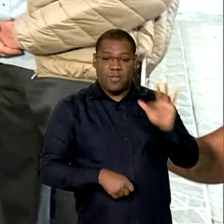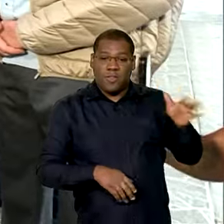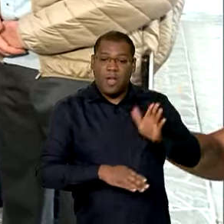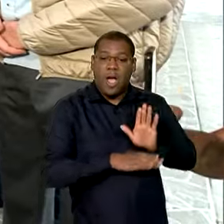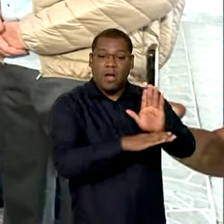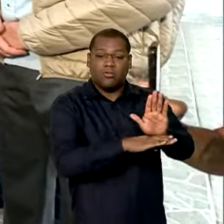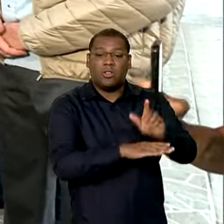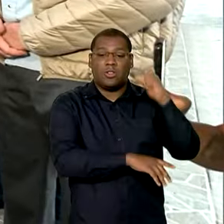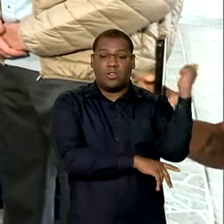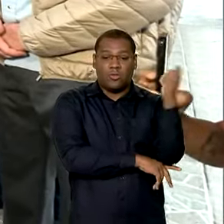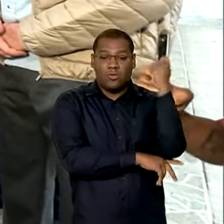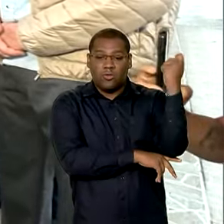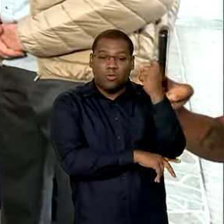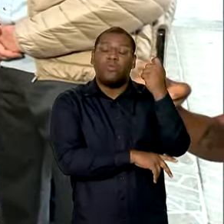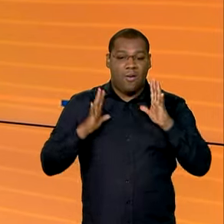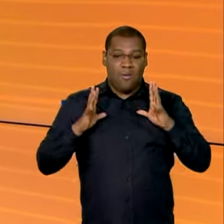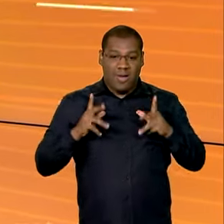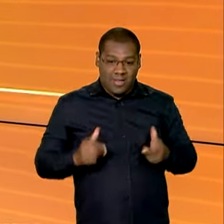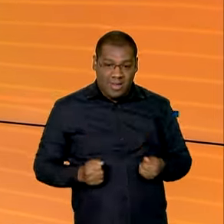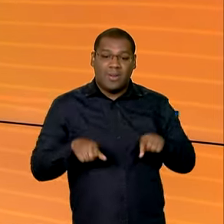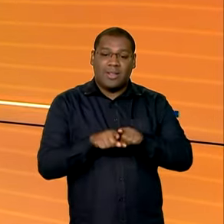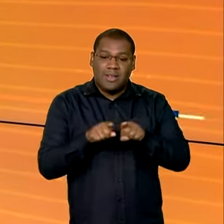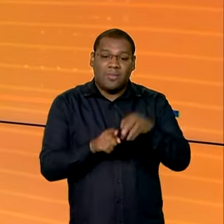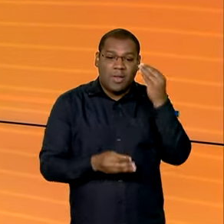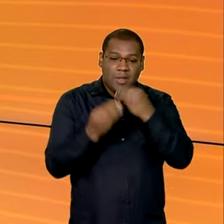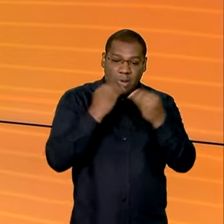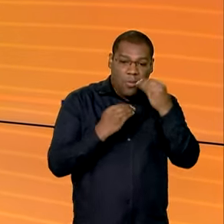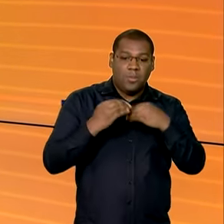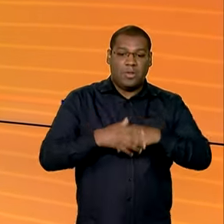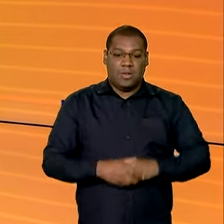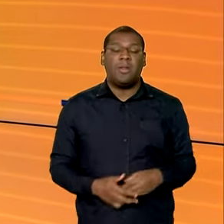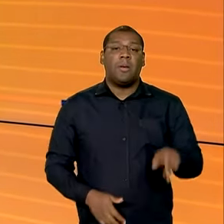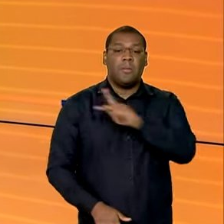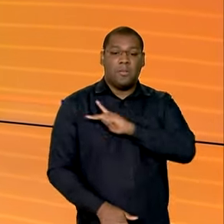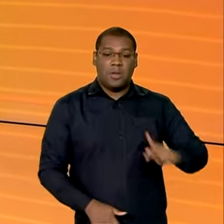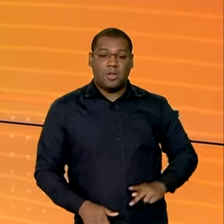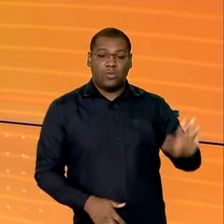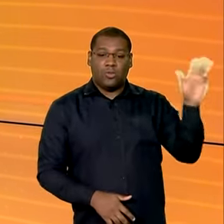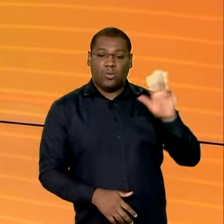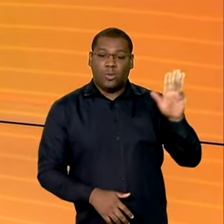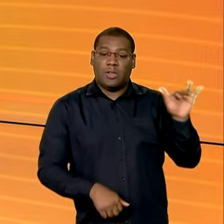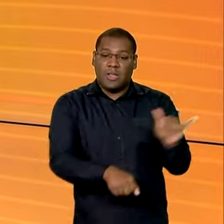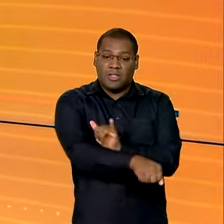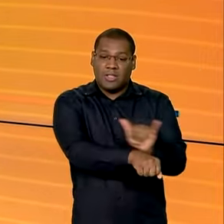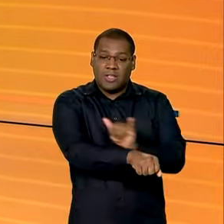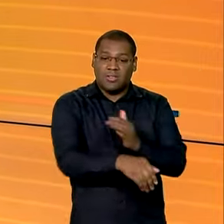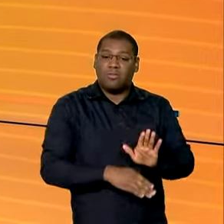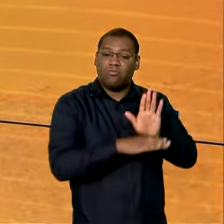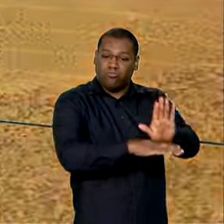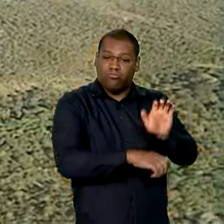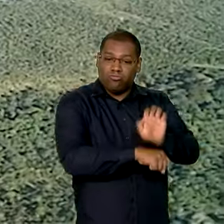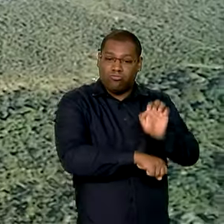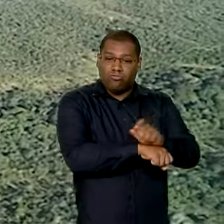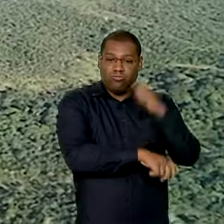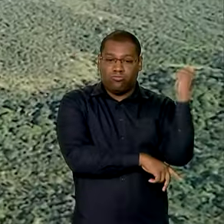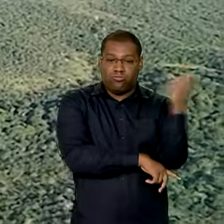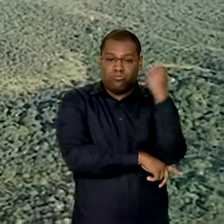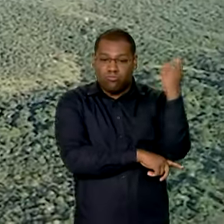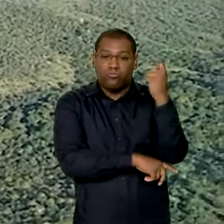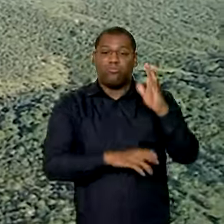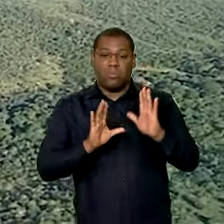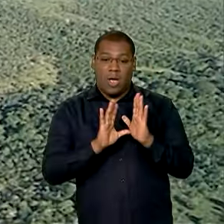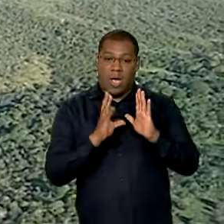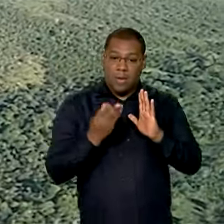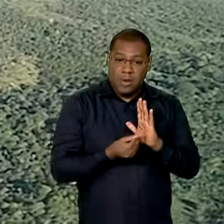purificadores de água e mantimentos. Presidente Lula anuncia medidas relacionadas ao Estado. E veja também, desmatamento na